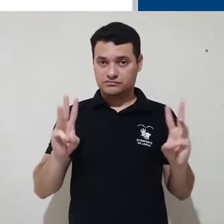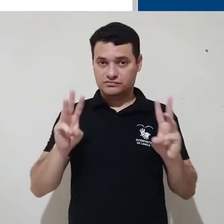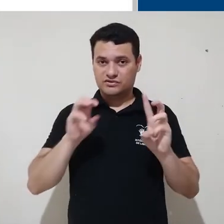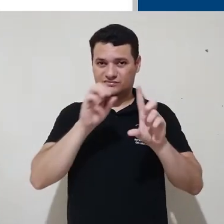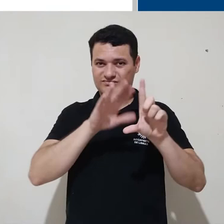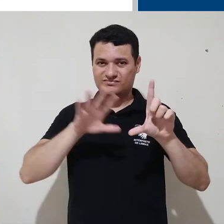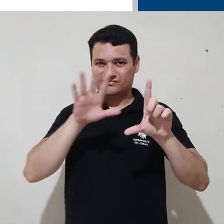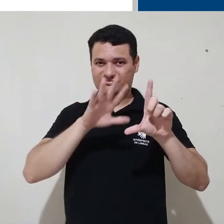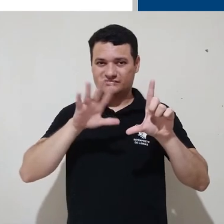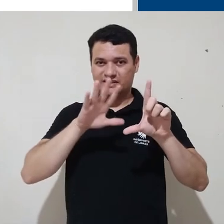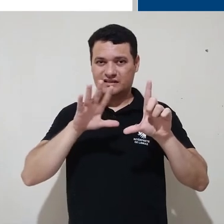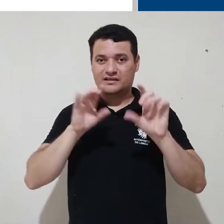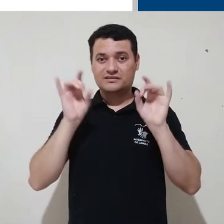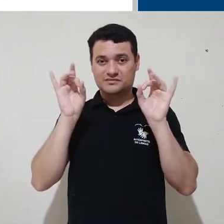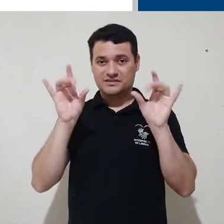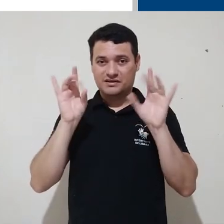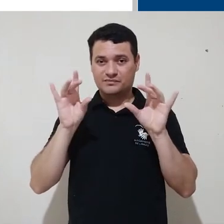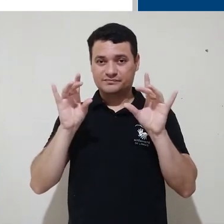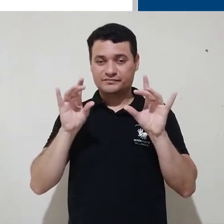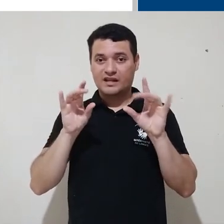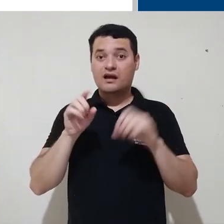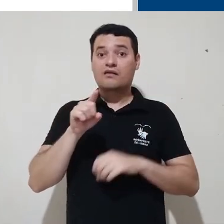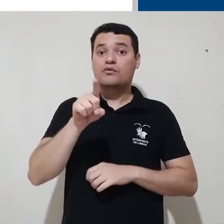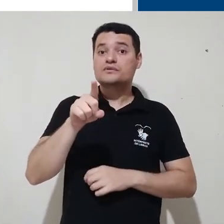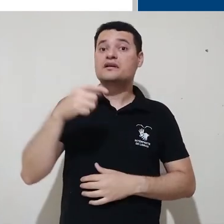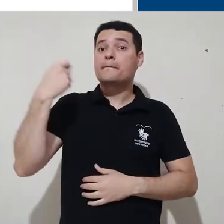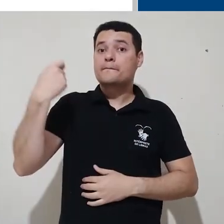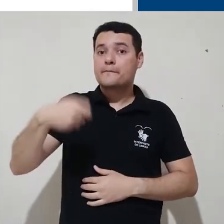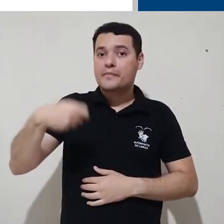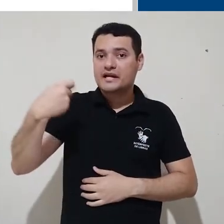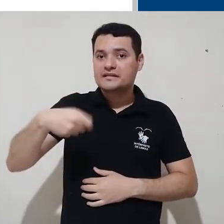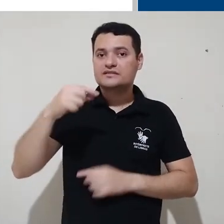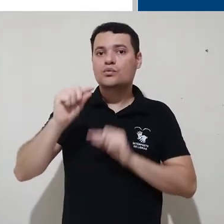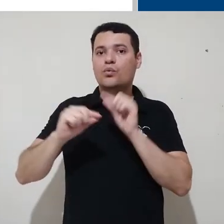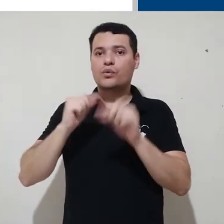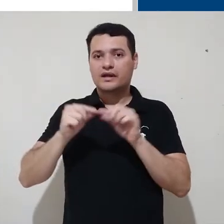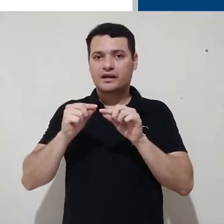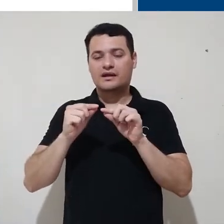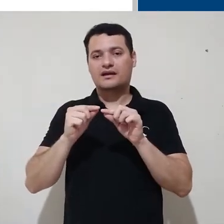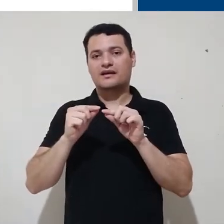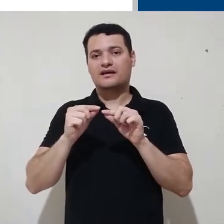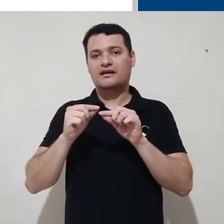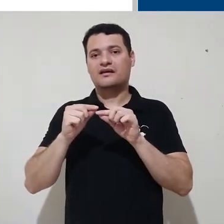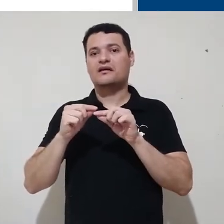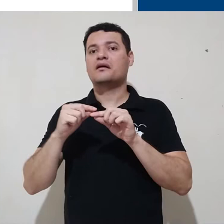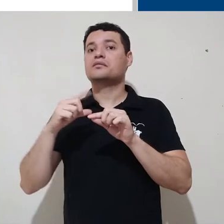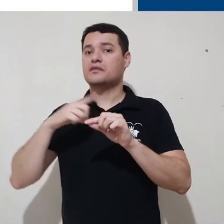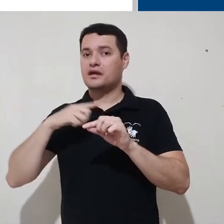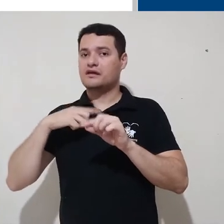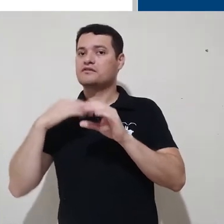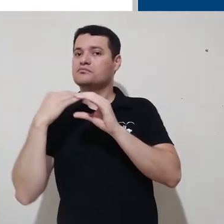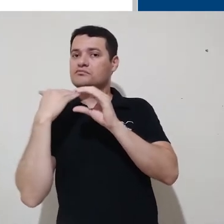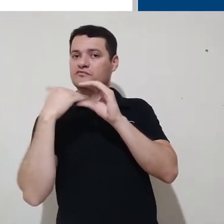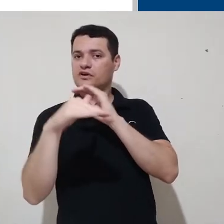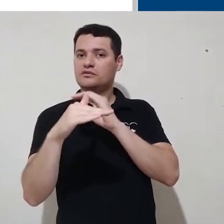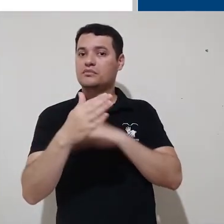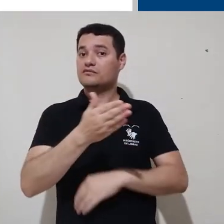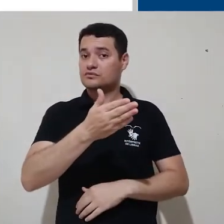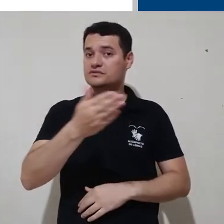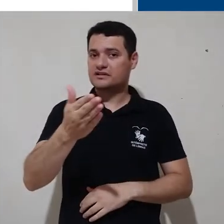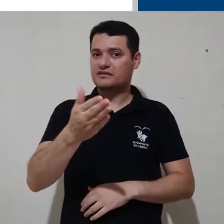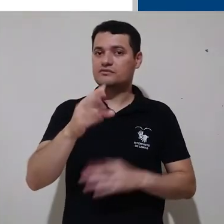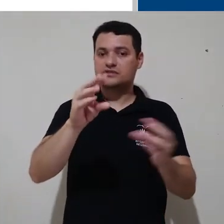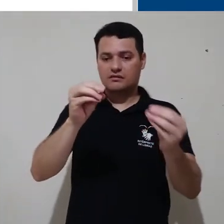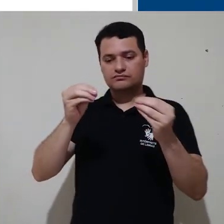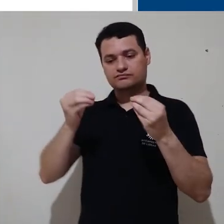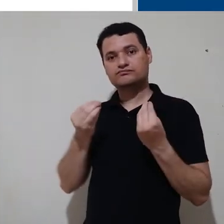curso de especialização e aperfeiçoamento, você deverá usar o endereço de e-mail que foi enviado